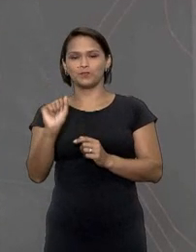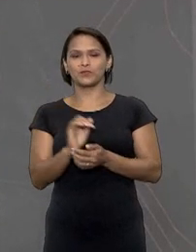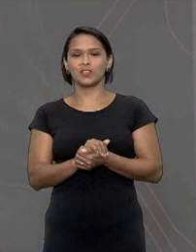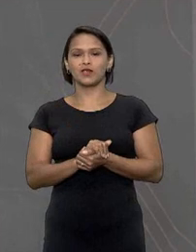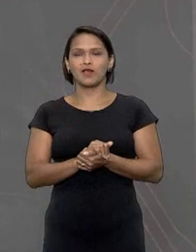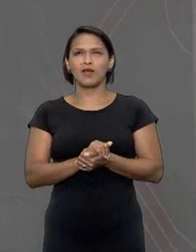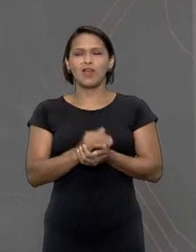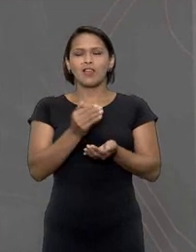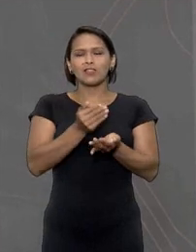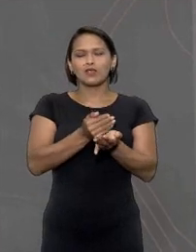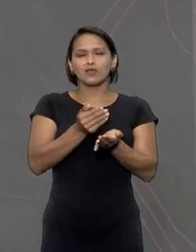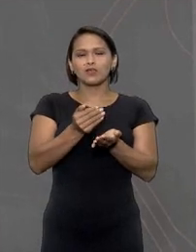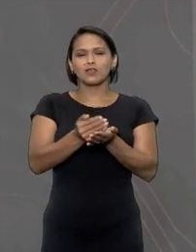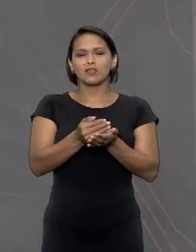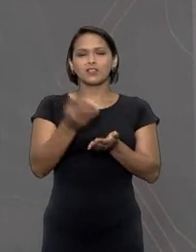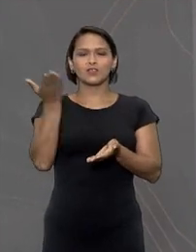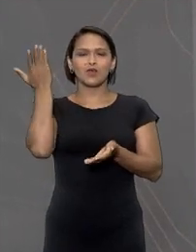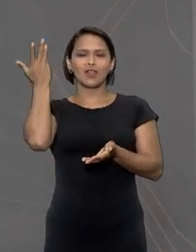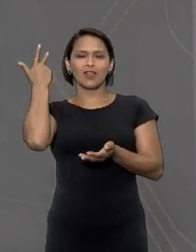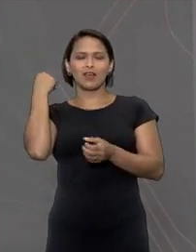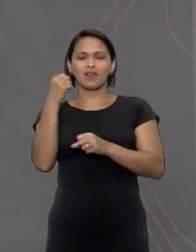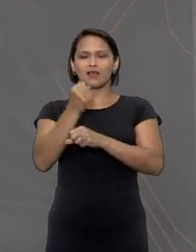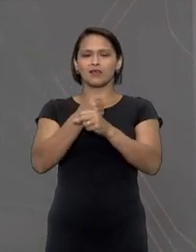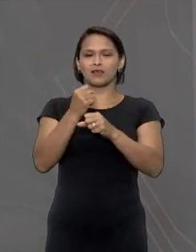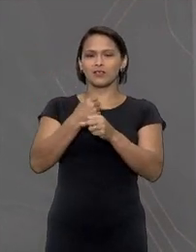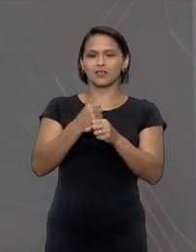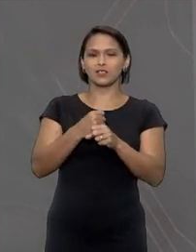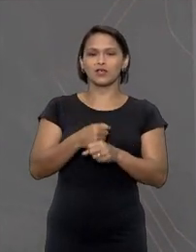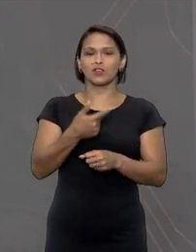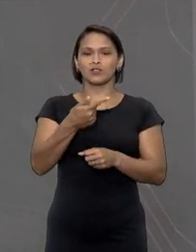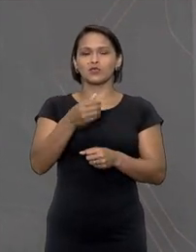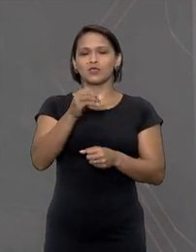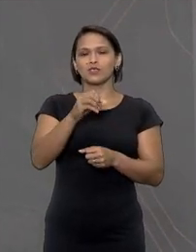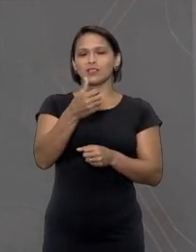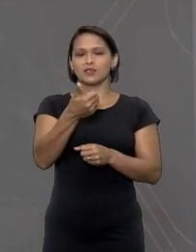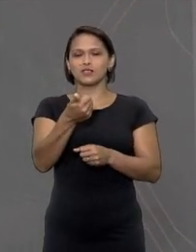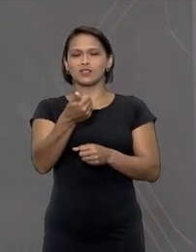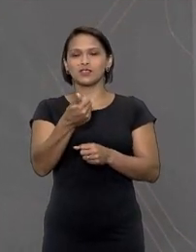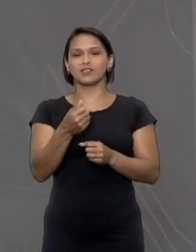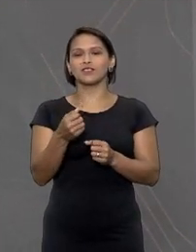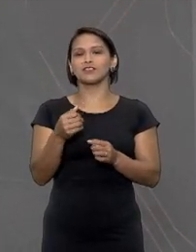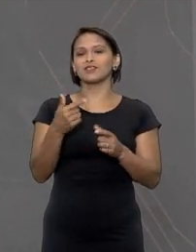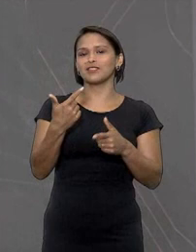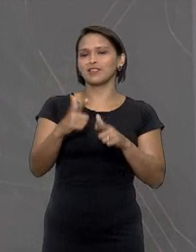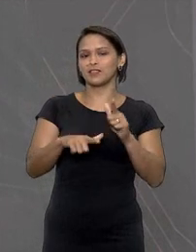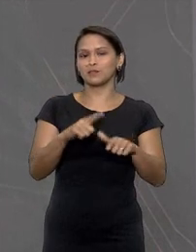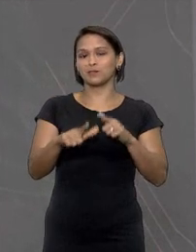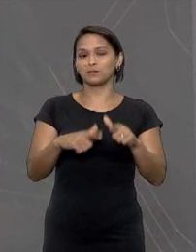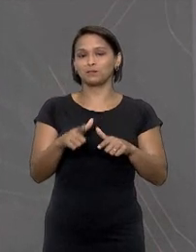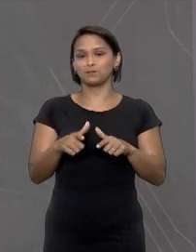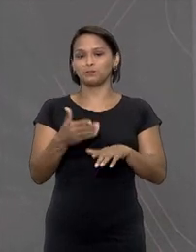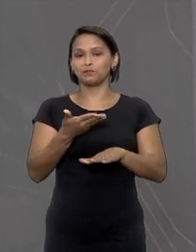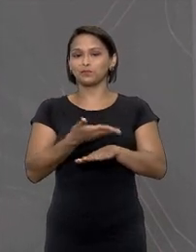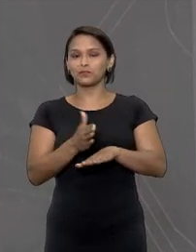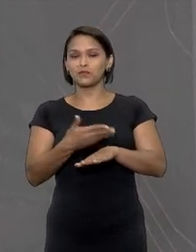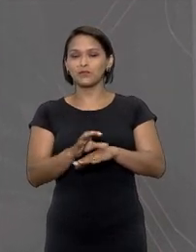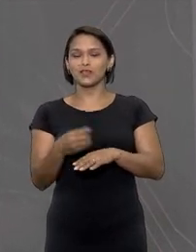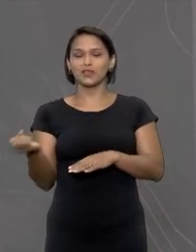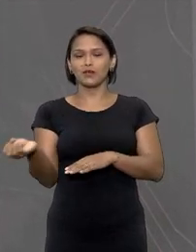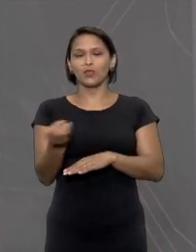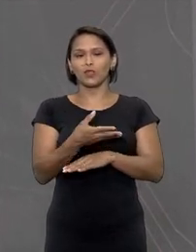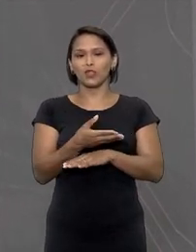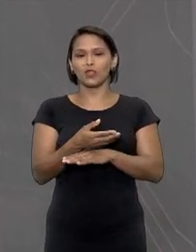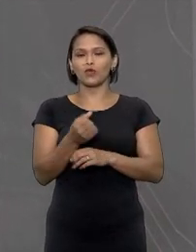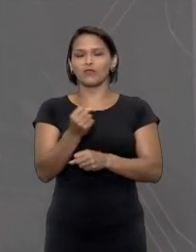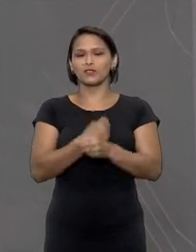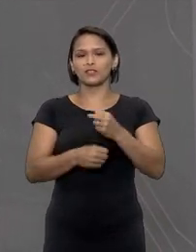Inovare em 2004 já foram premiadas 226 práticas entre mais de 7 mil inscritas a novidade